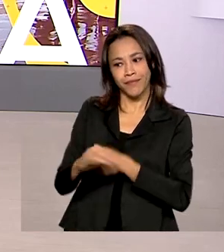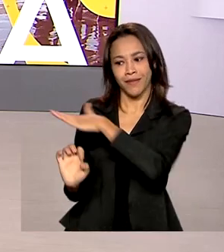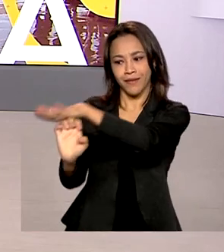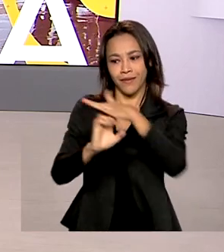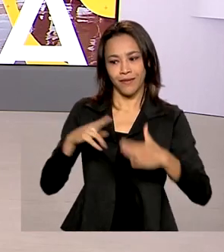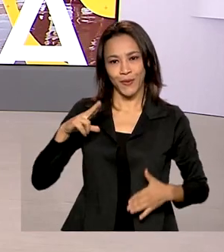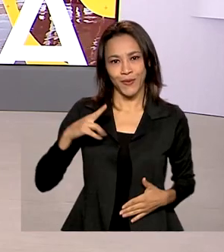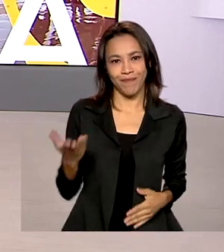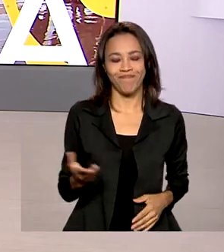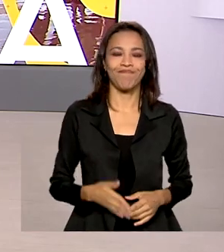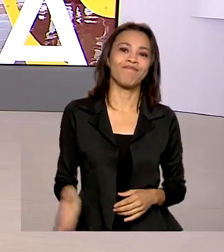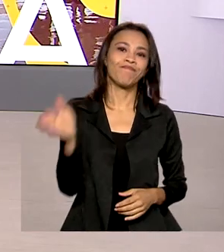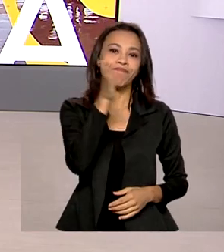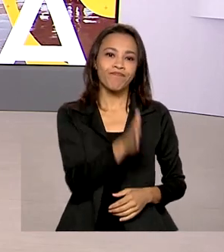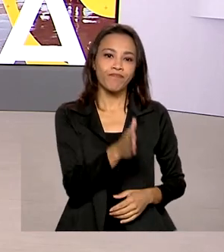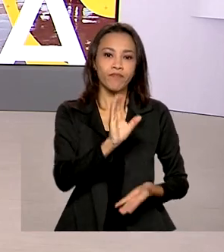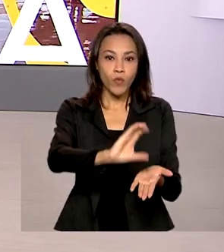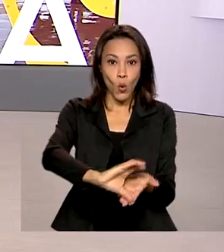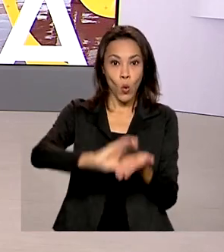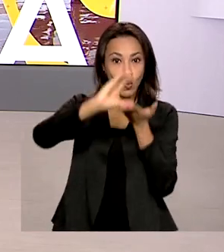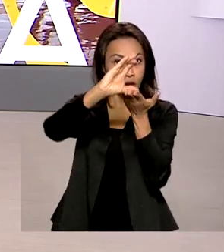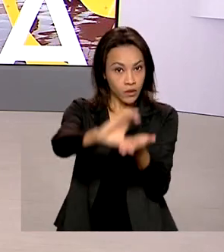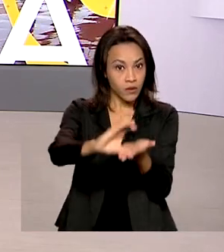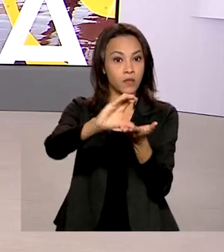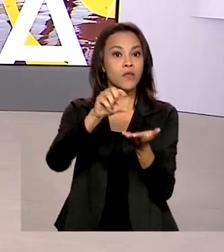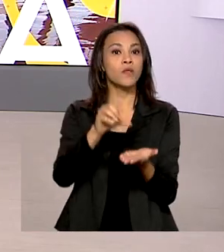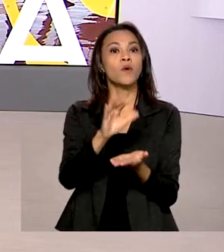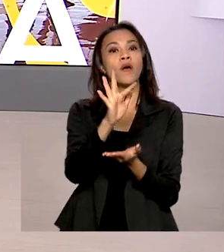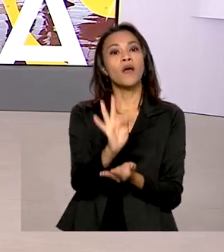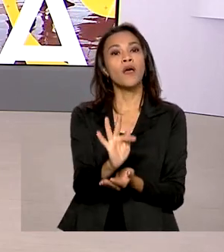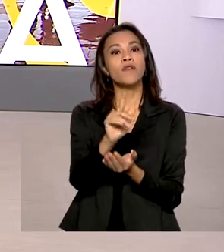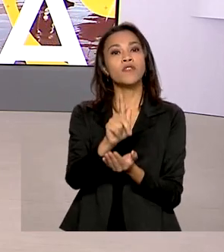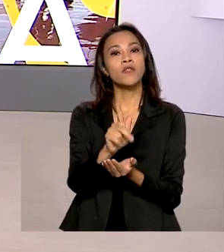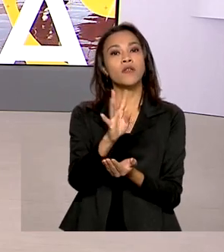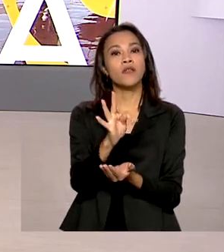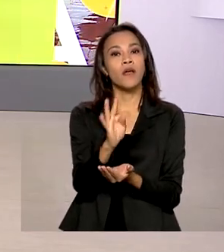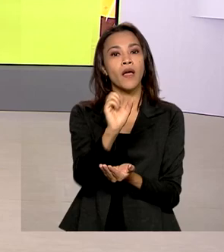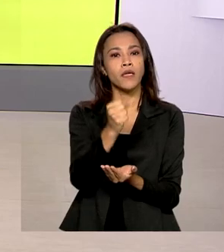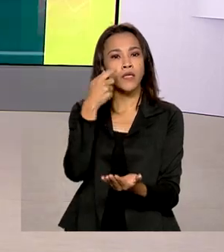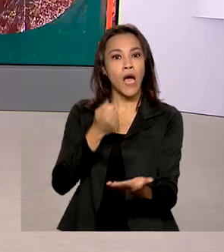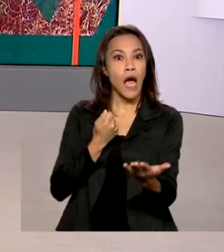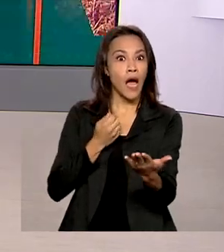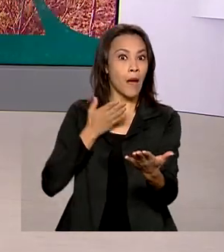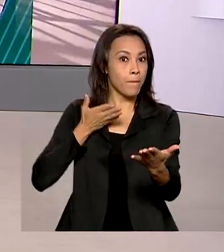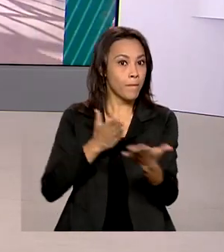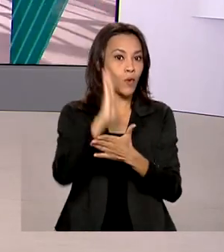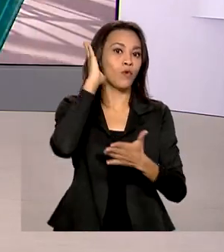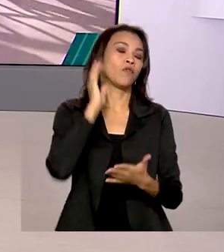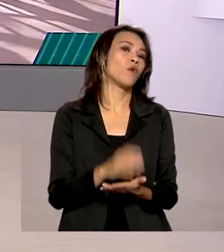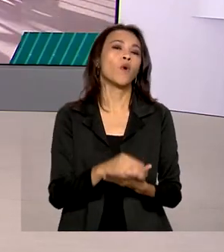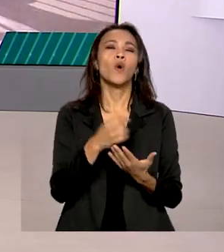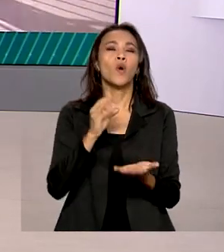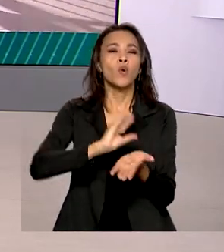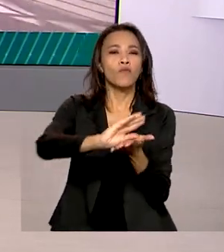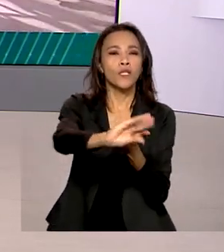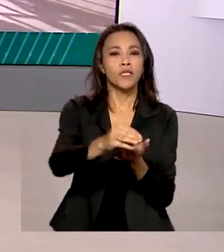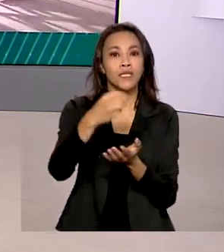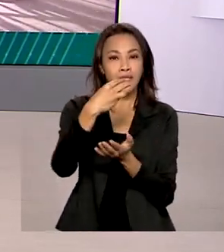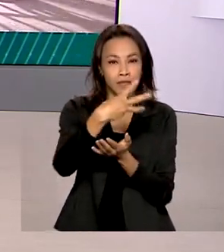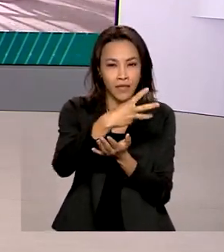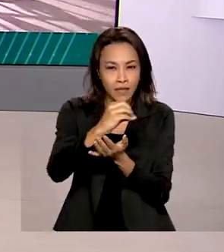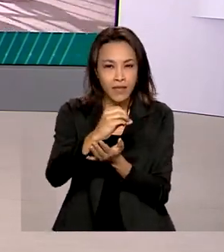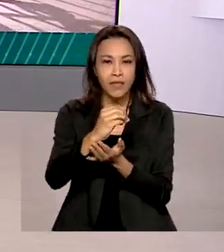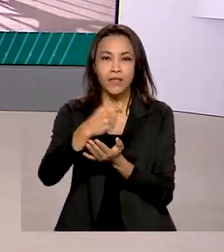O Conselho Curador do FGTS aprovou um investimento de R$ 326 bilhões até 2025.